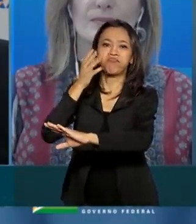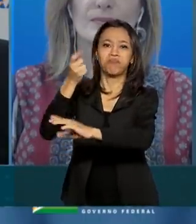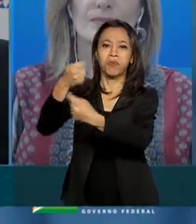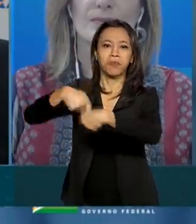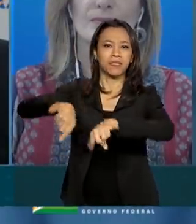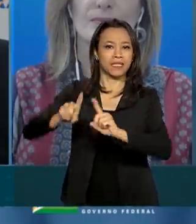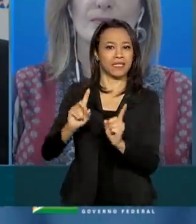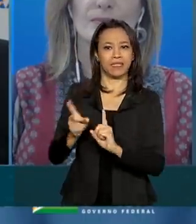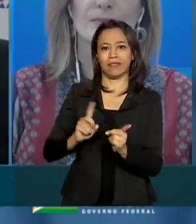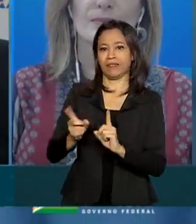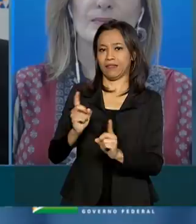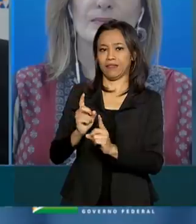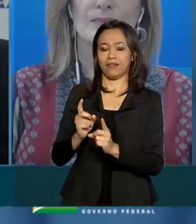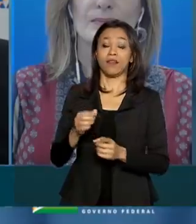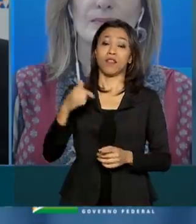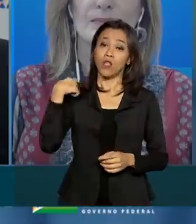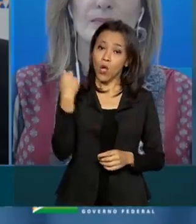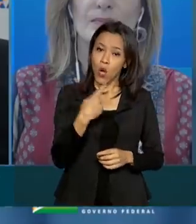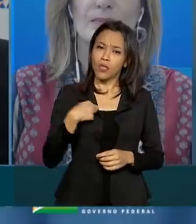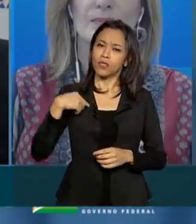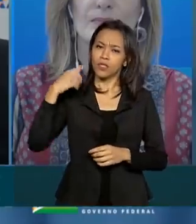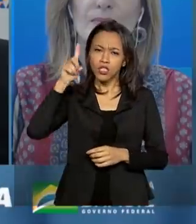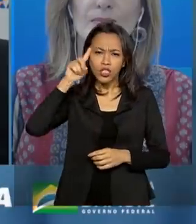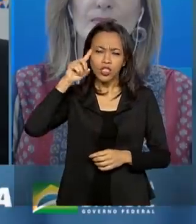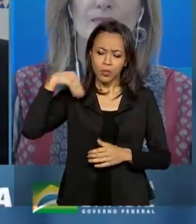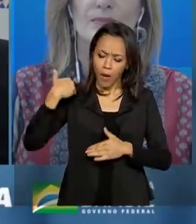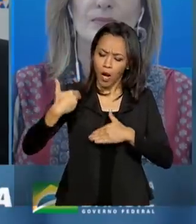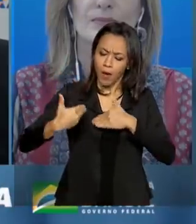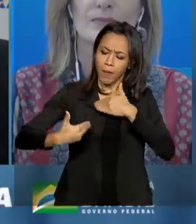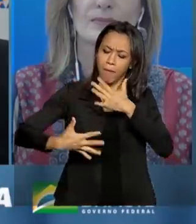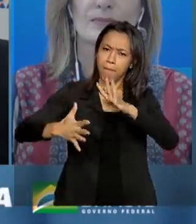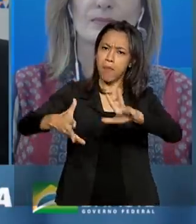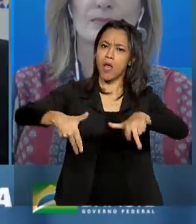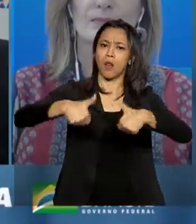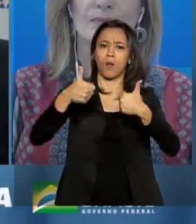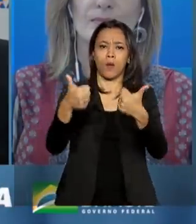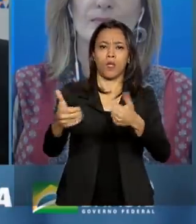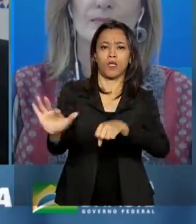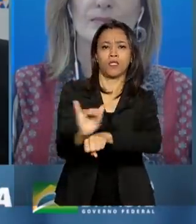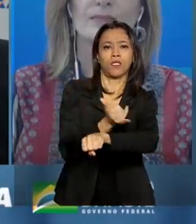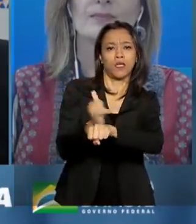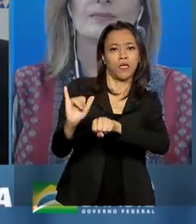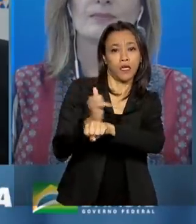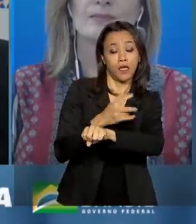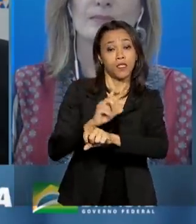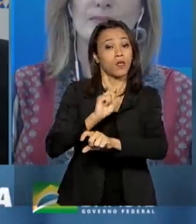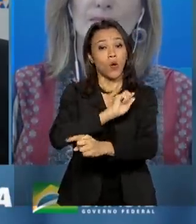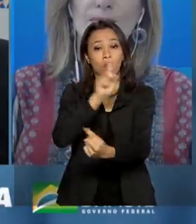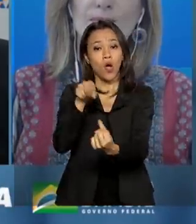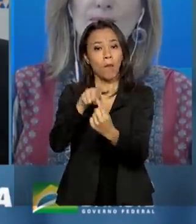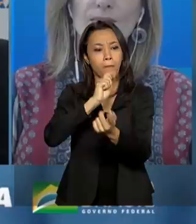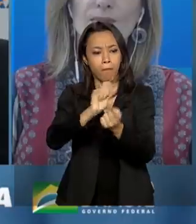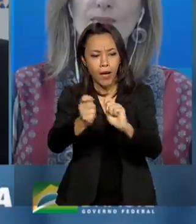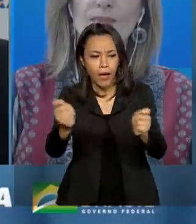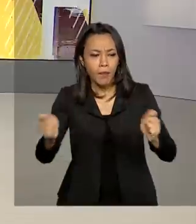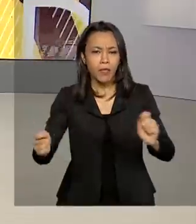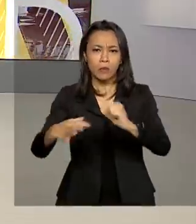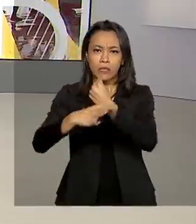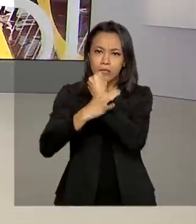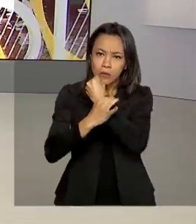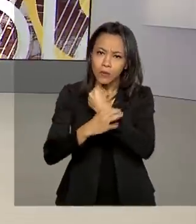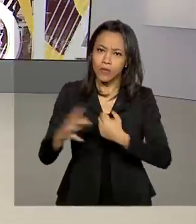evoluindo dia após dia para um pagamento mais seguro, mais ágil.